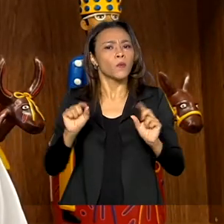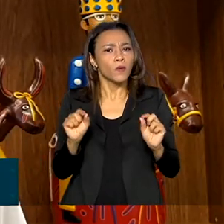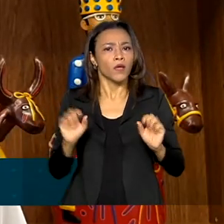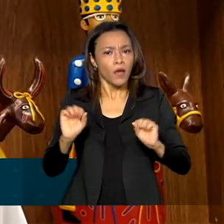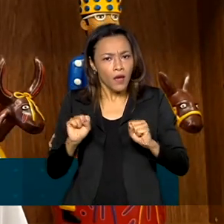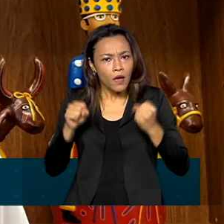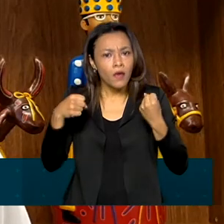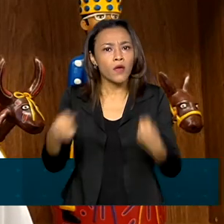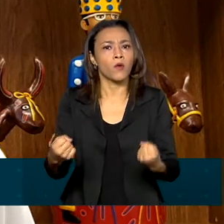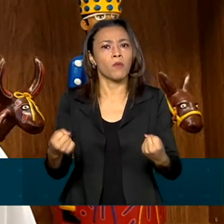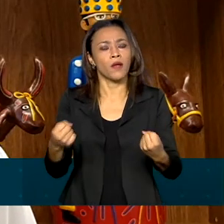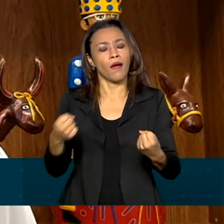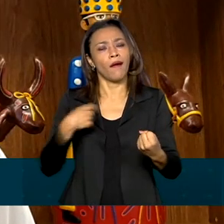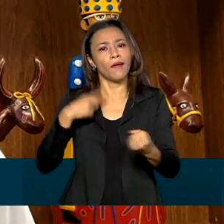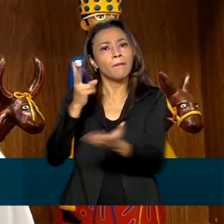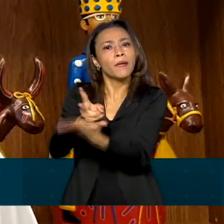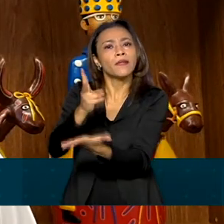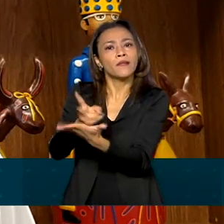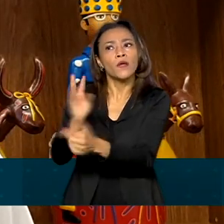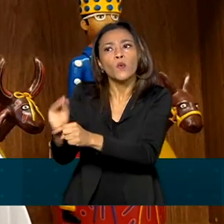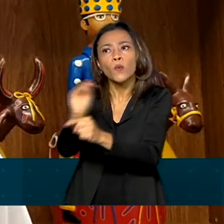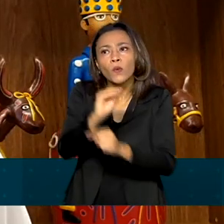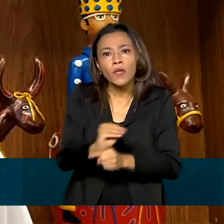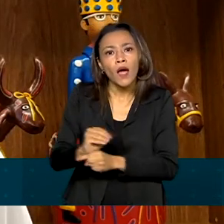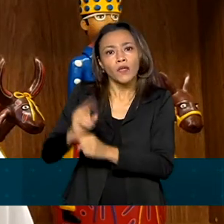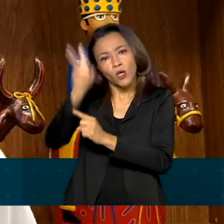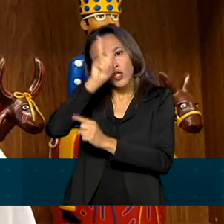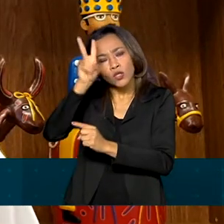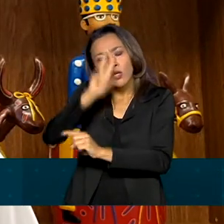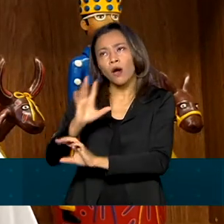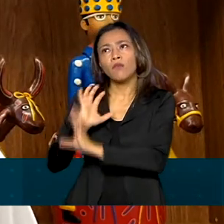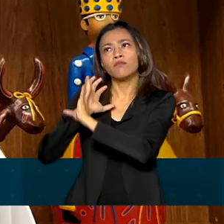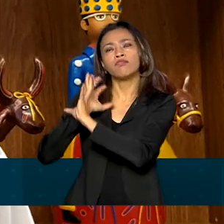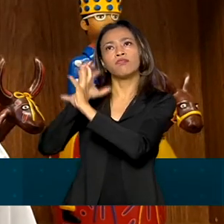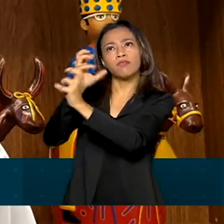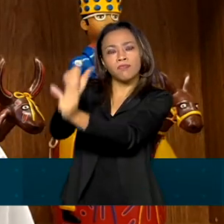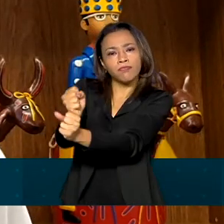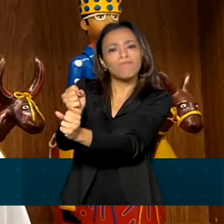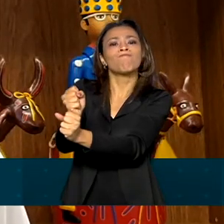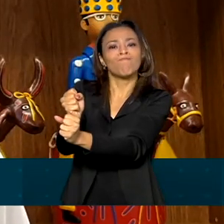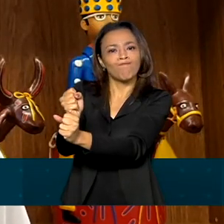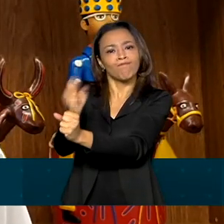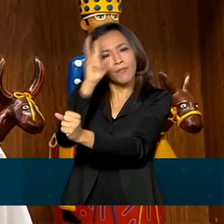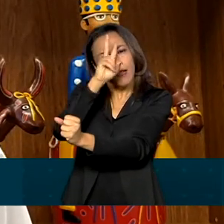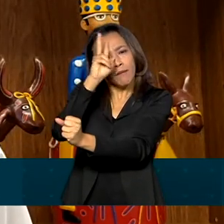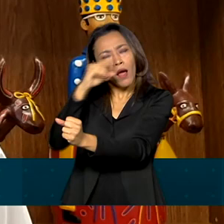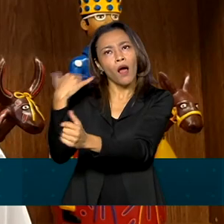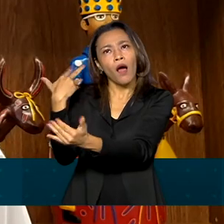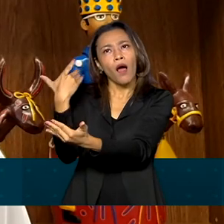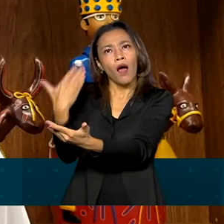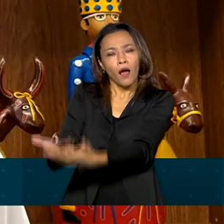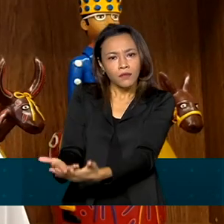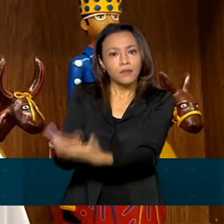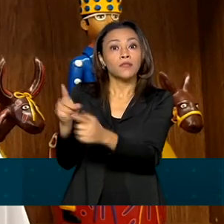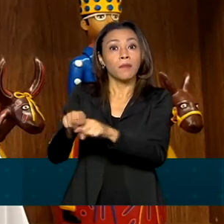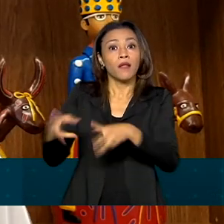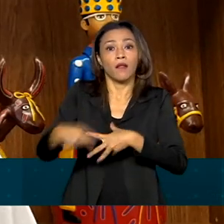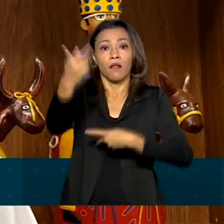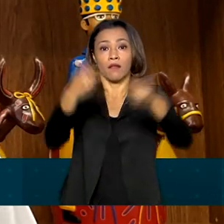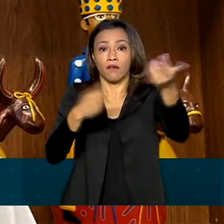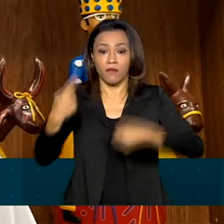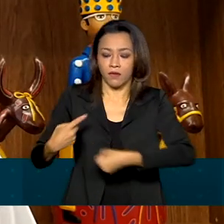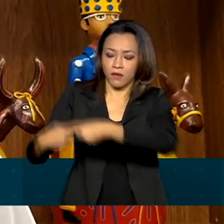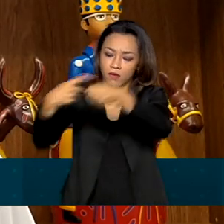preservar os seus centros históricos, suas edificações, a nossa memória, mas também levar às prefeituras